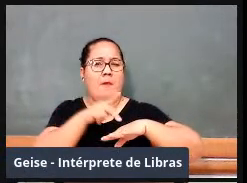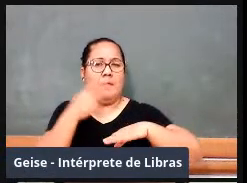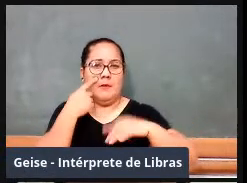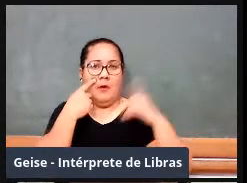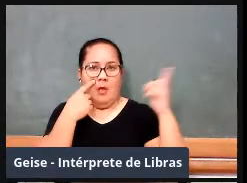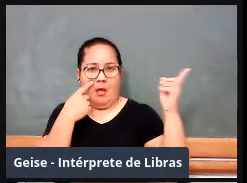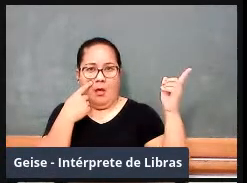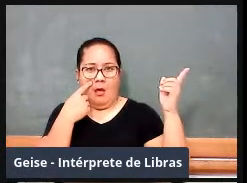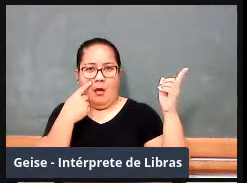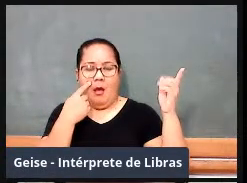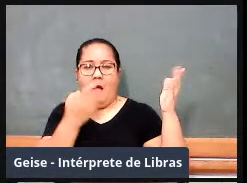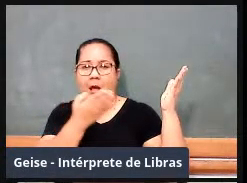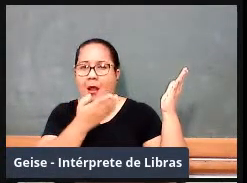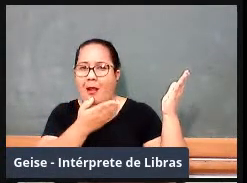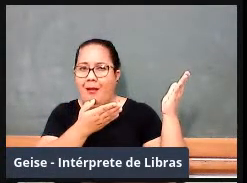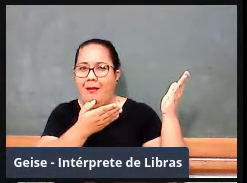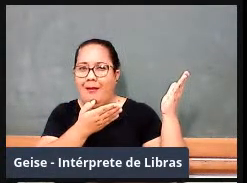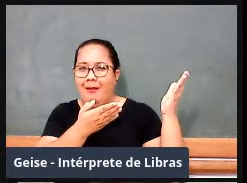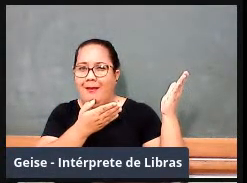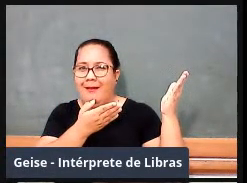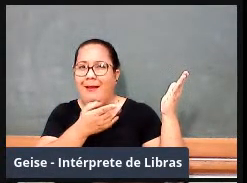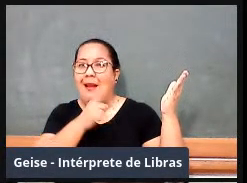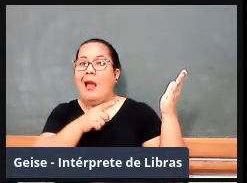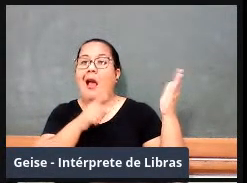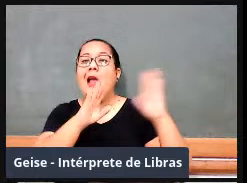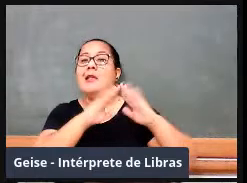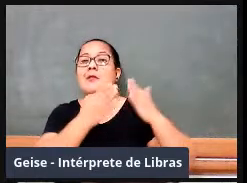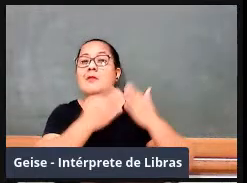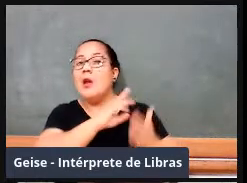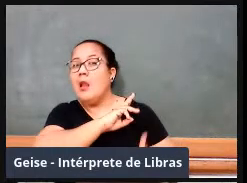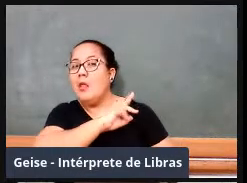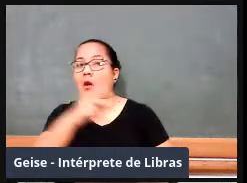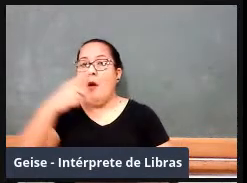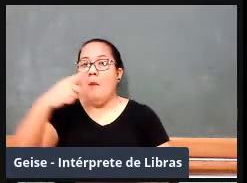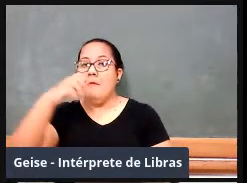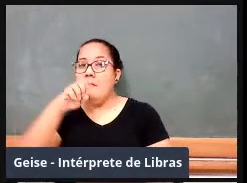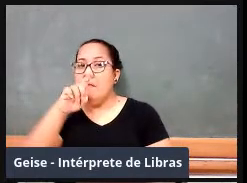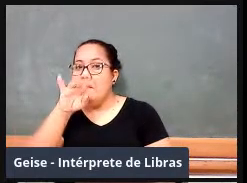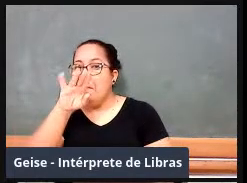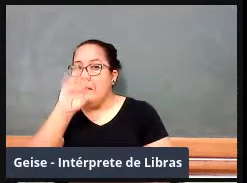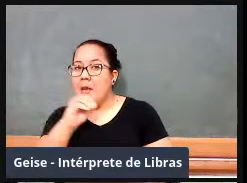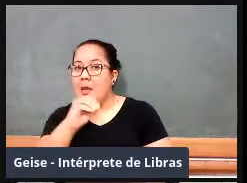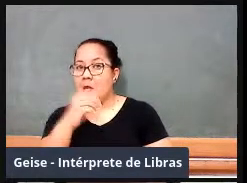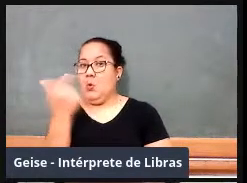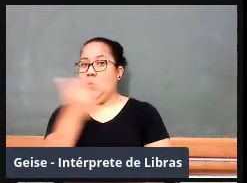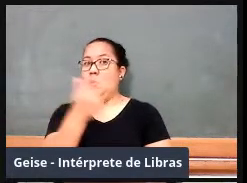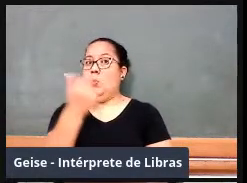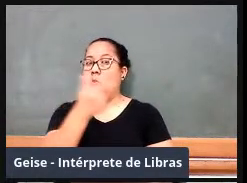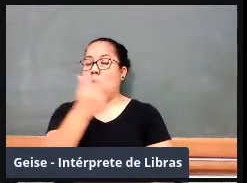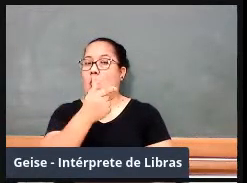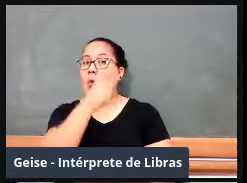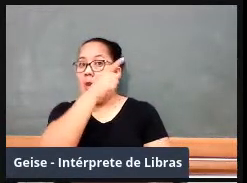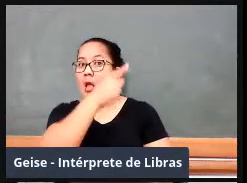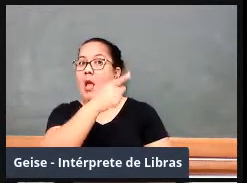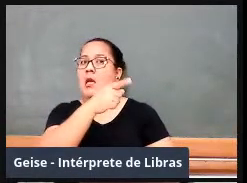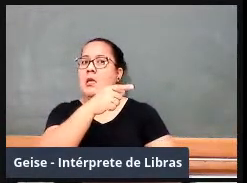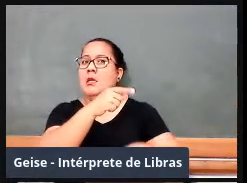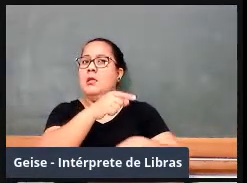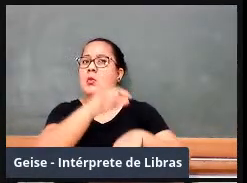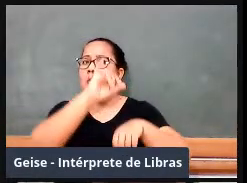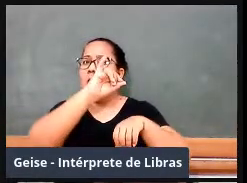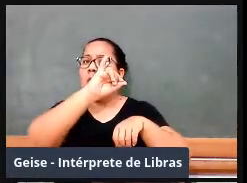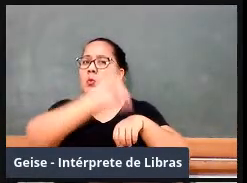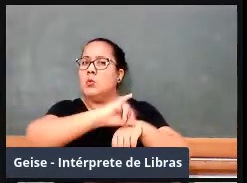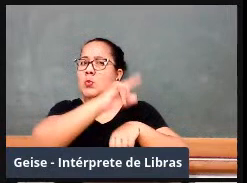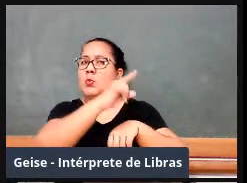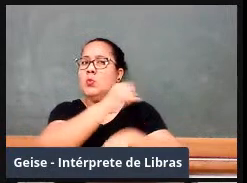chamado externato do Colégio Pedro II, quando você tiver a oportunidade de ir ao Rio de Janeiro, no centro do Rio de Janeiro, está lá esse prédio